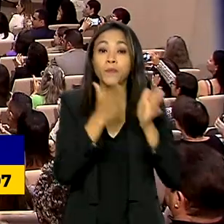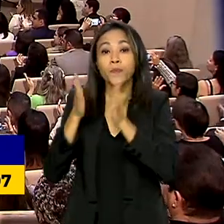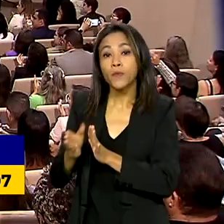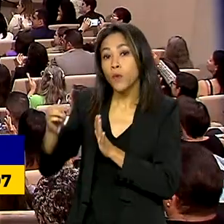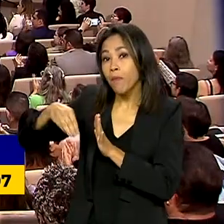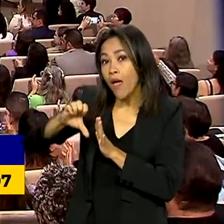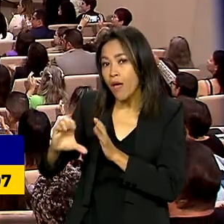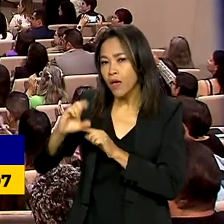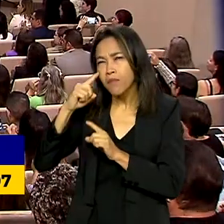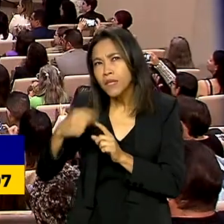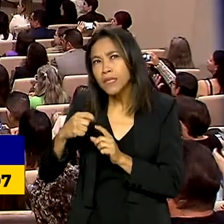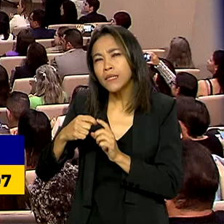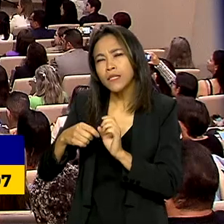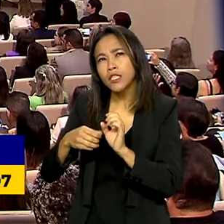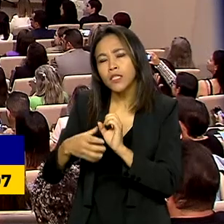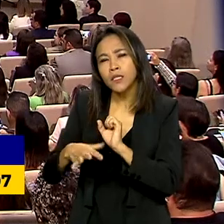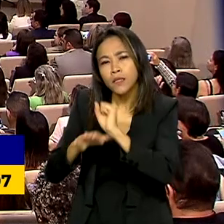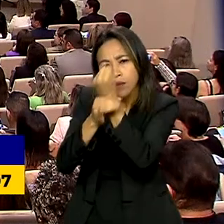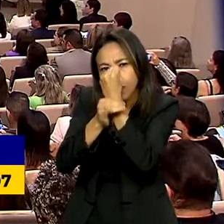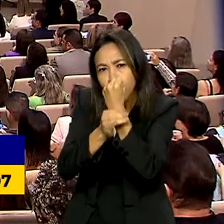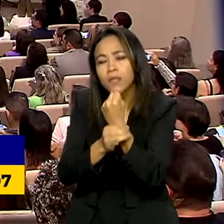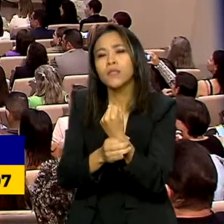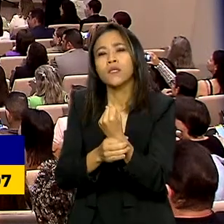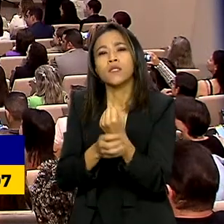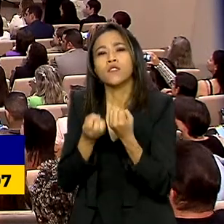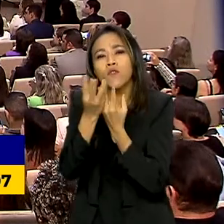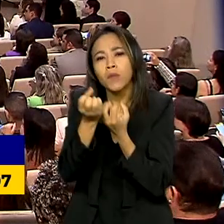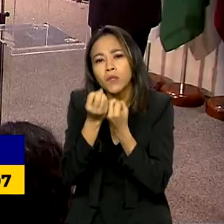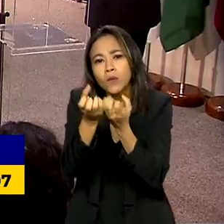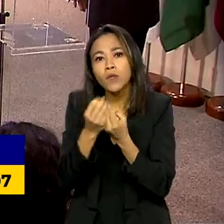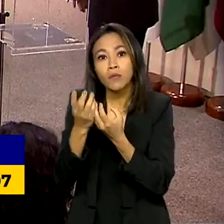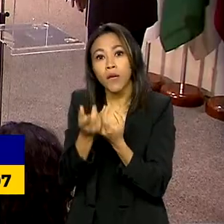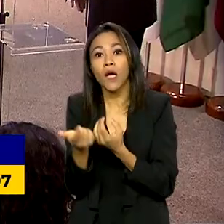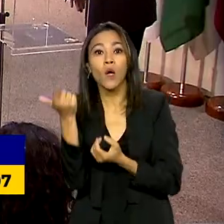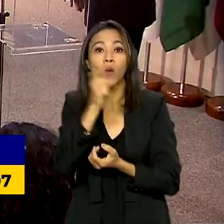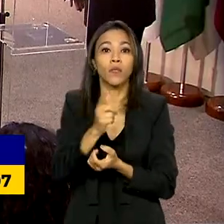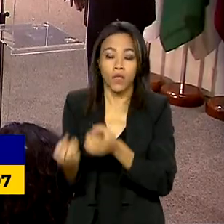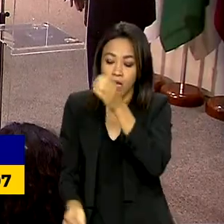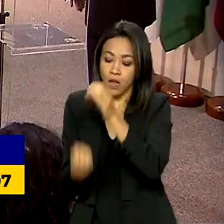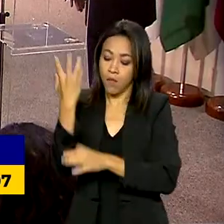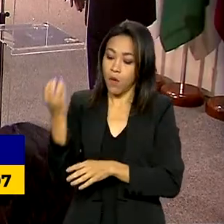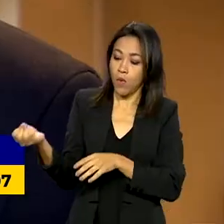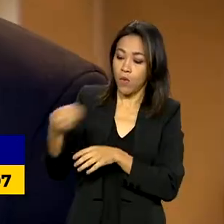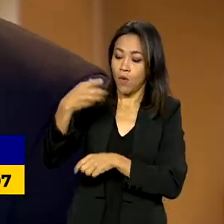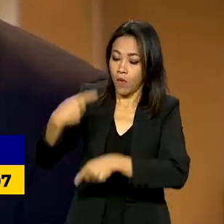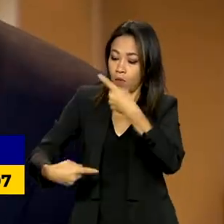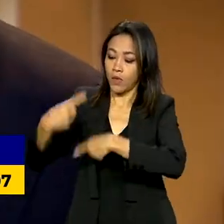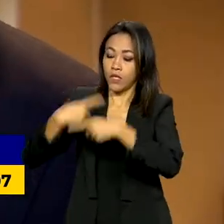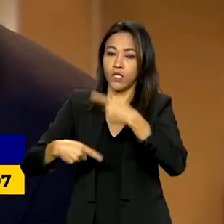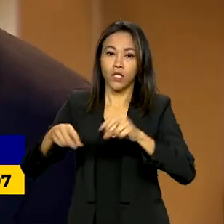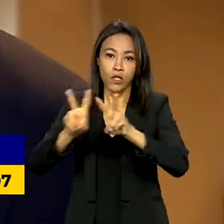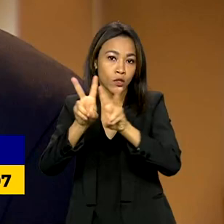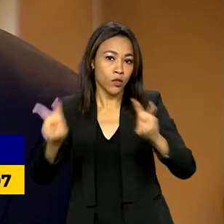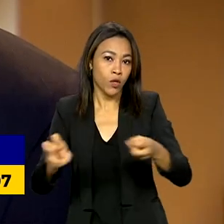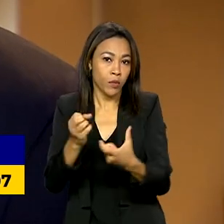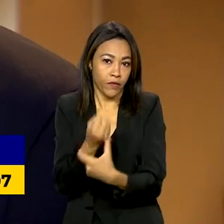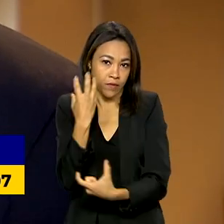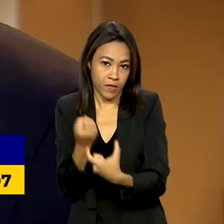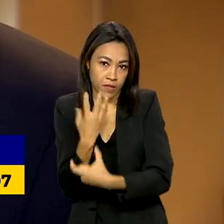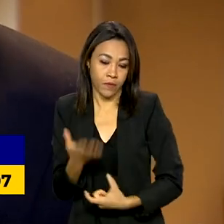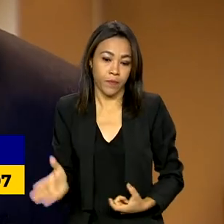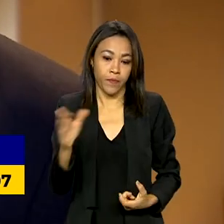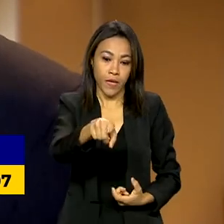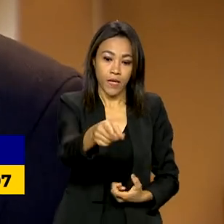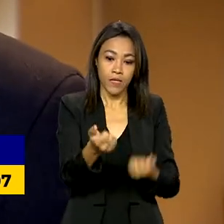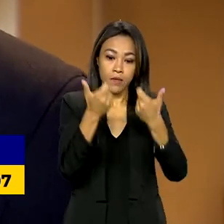locais confiáveis para elaborar a nova política nacional de alfabetização. Esse foco na alfabetização é